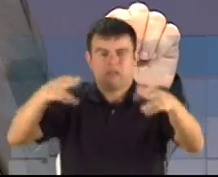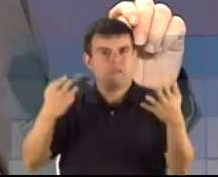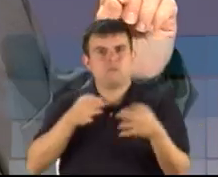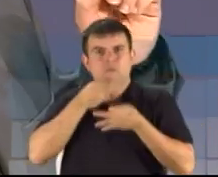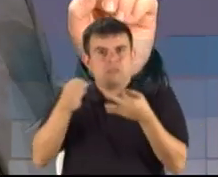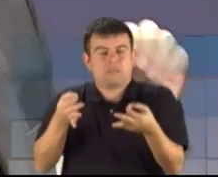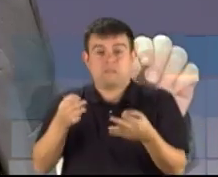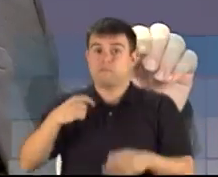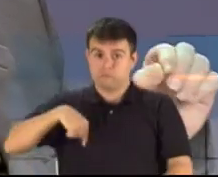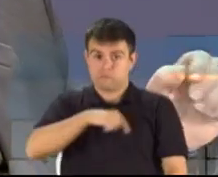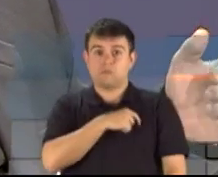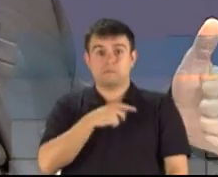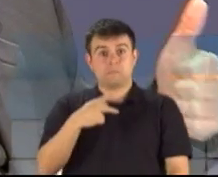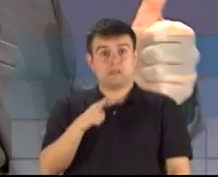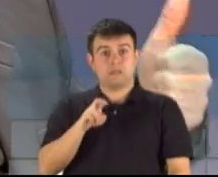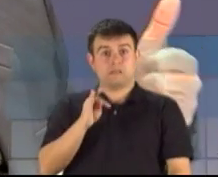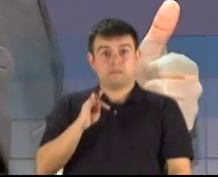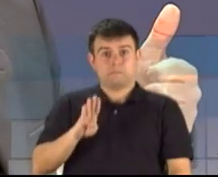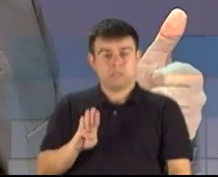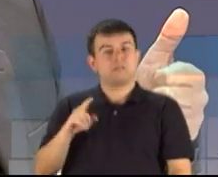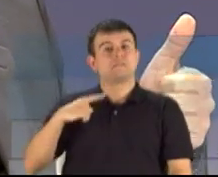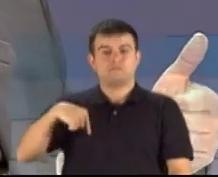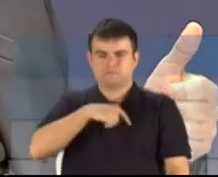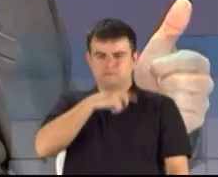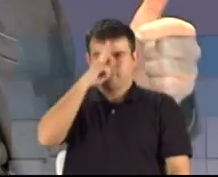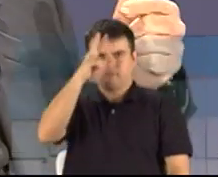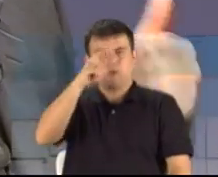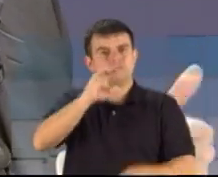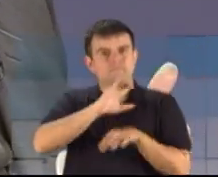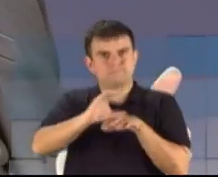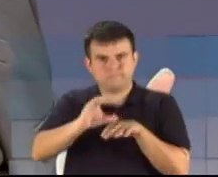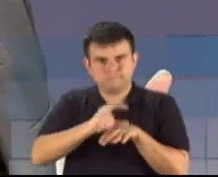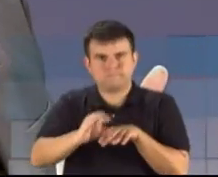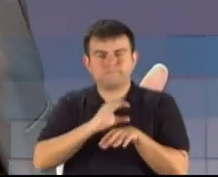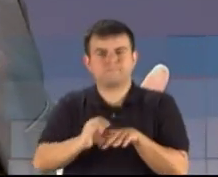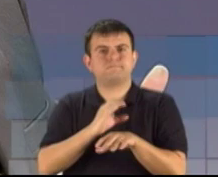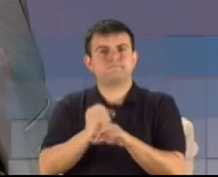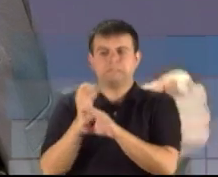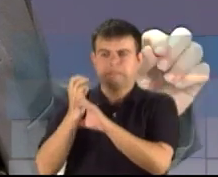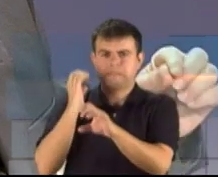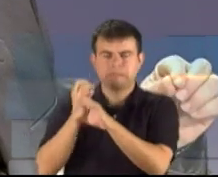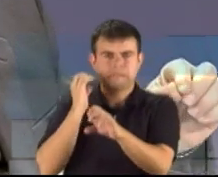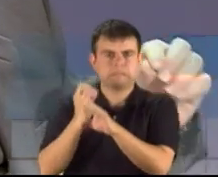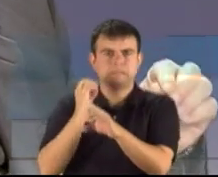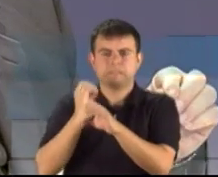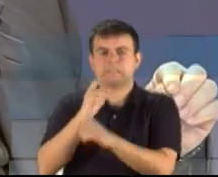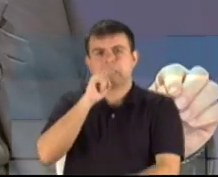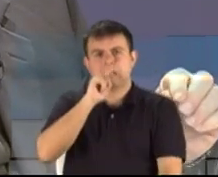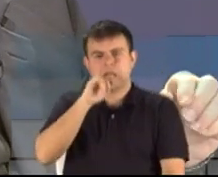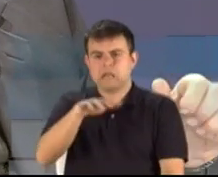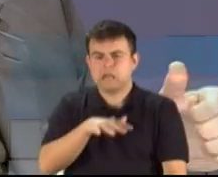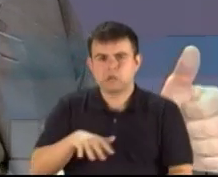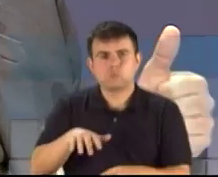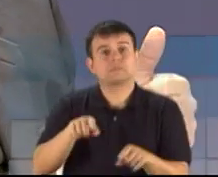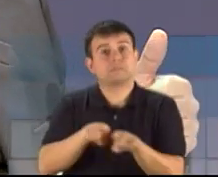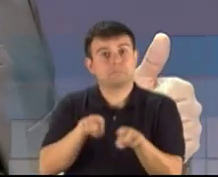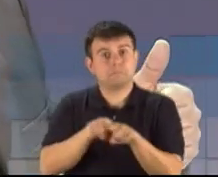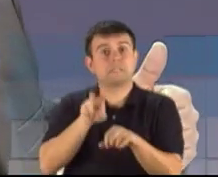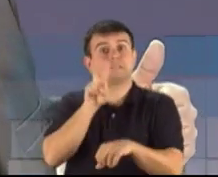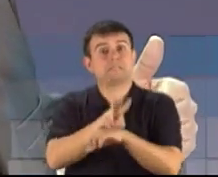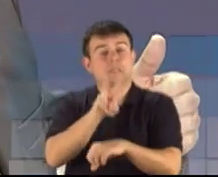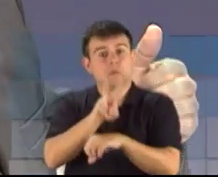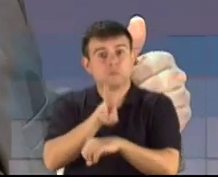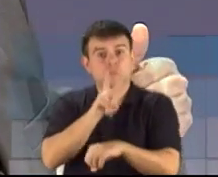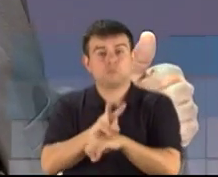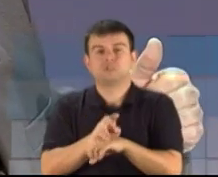investir pesadamente em saneamento básico e saúde preventiva. Mas, também, nós vamos com a ajuda